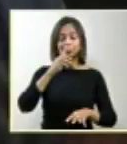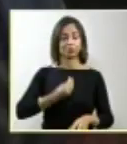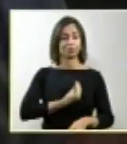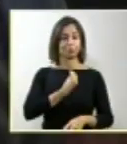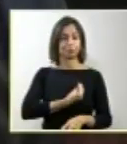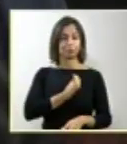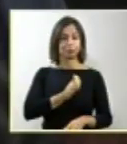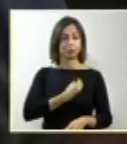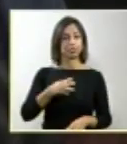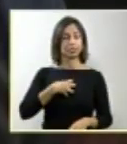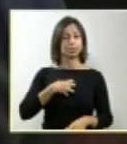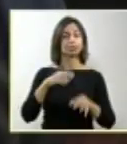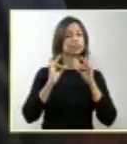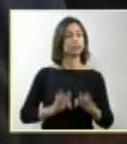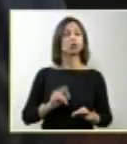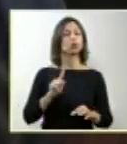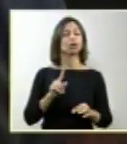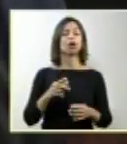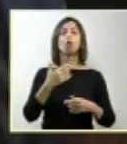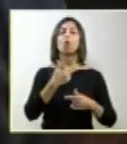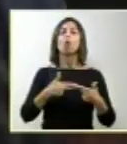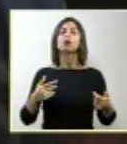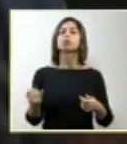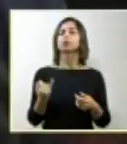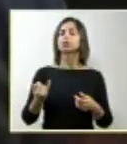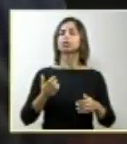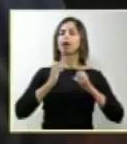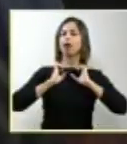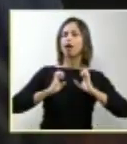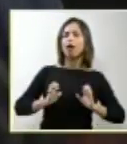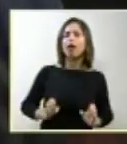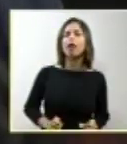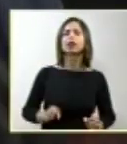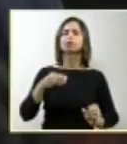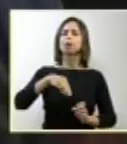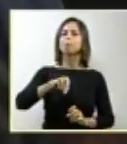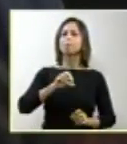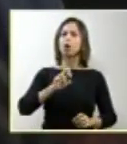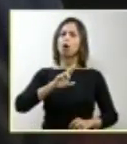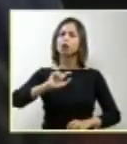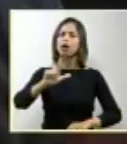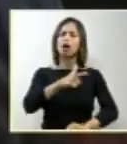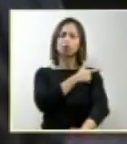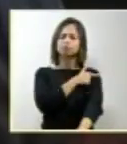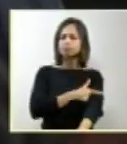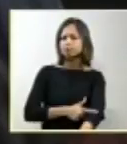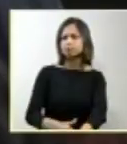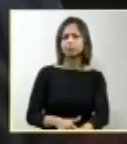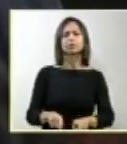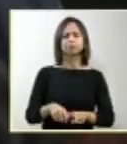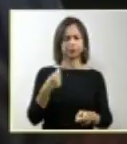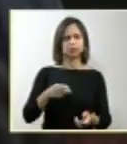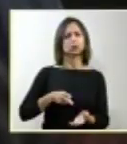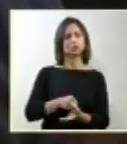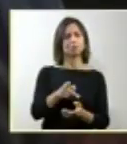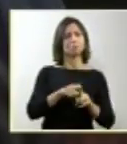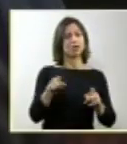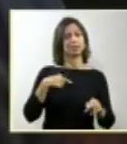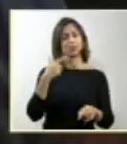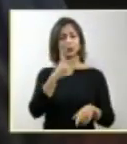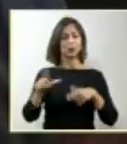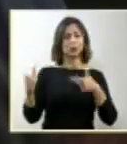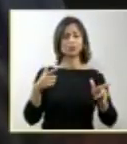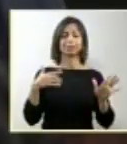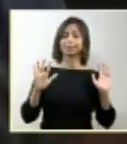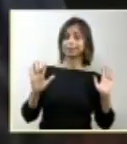certeza são os valores éticos e morais que se tornam permanentes com o existir. Mas os outros, nós temos